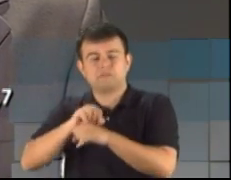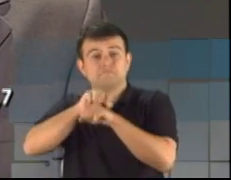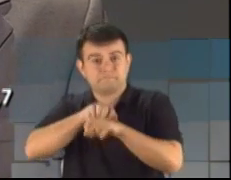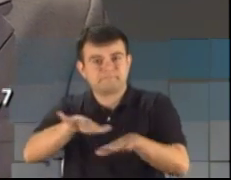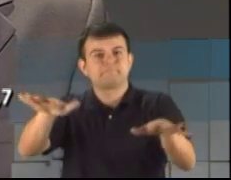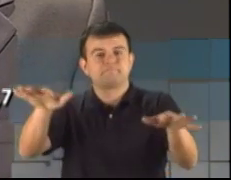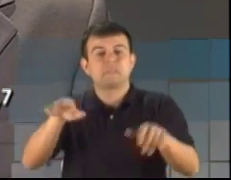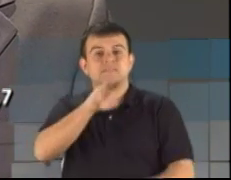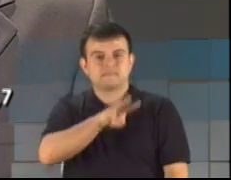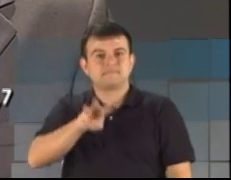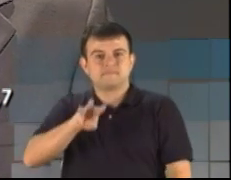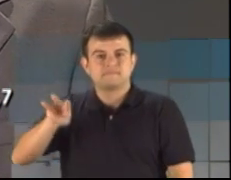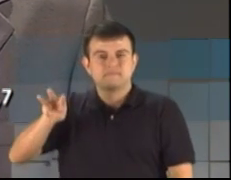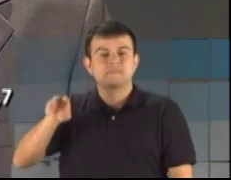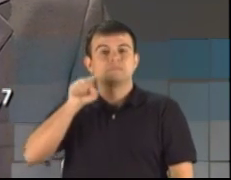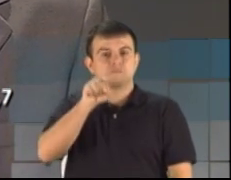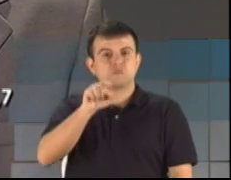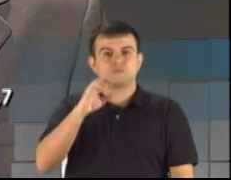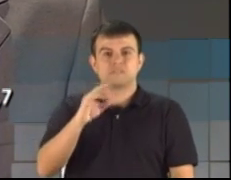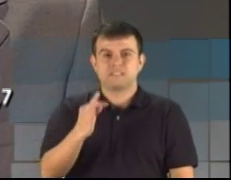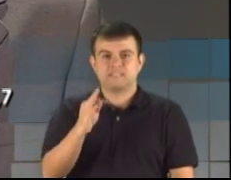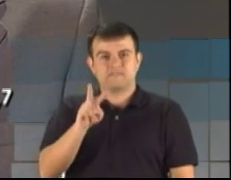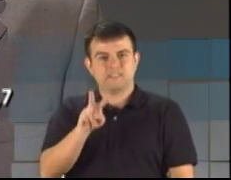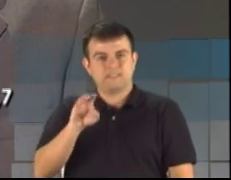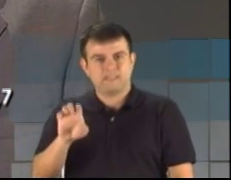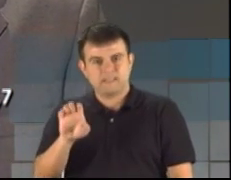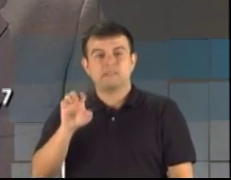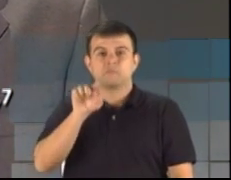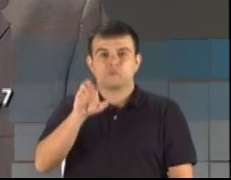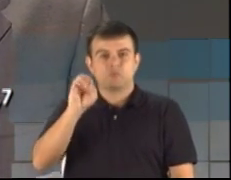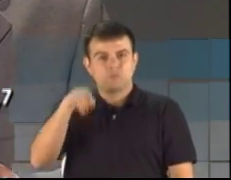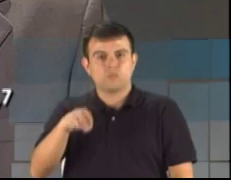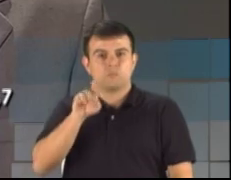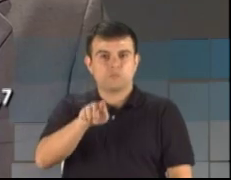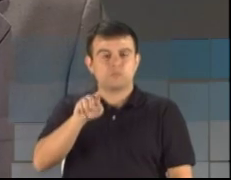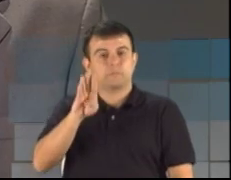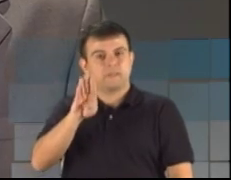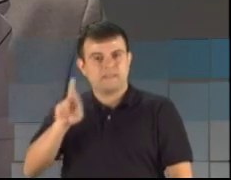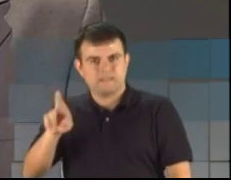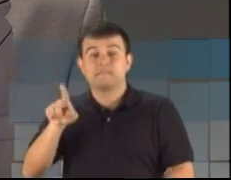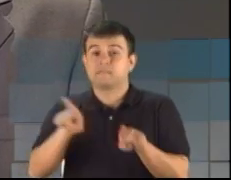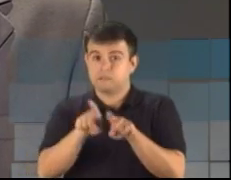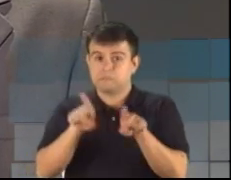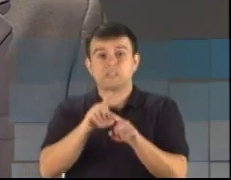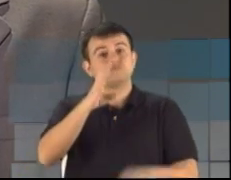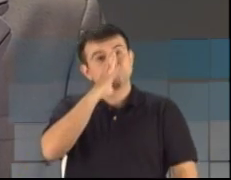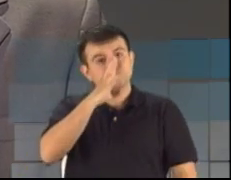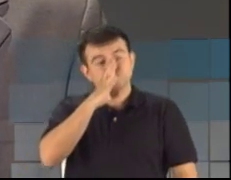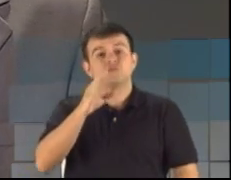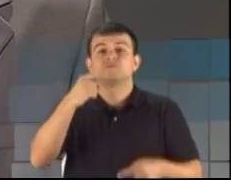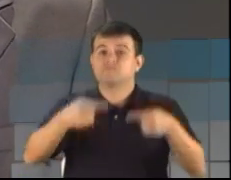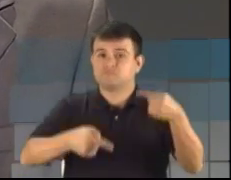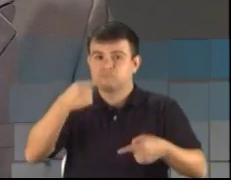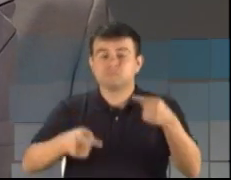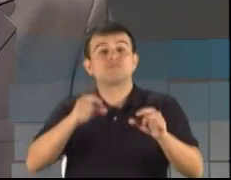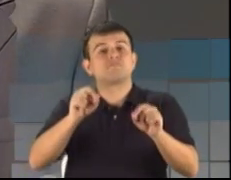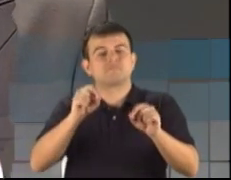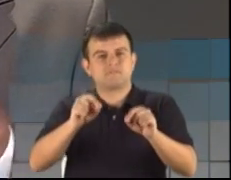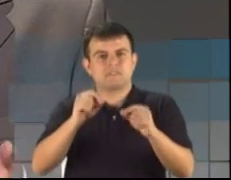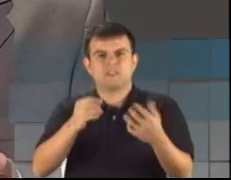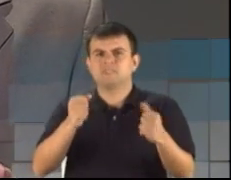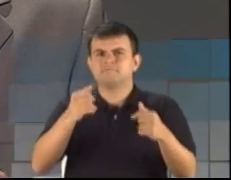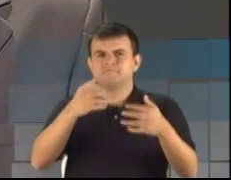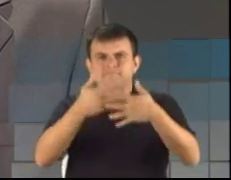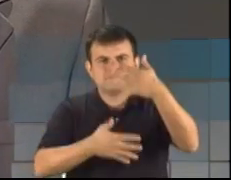.tve.com.br. Acompanhe também o nosso debate pelas redes sociais e